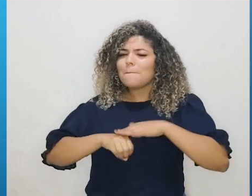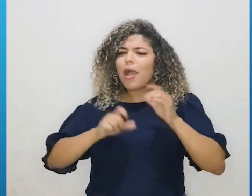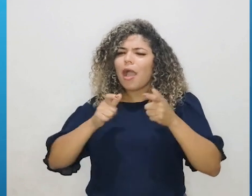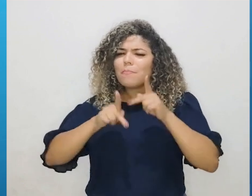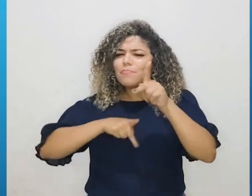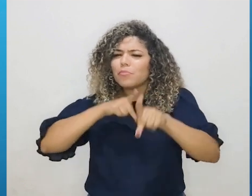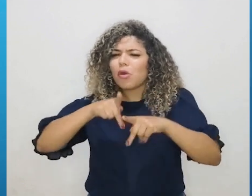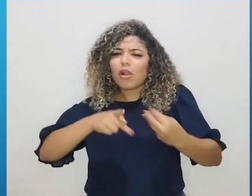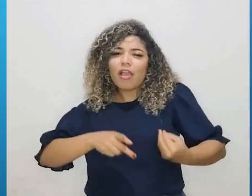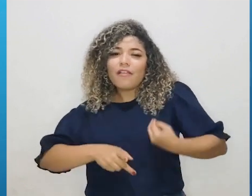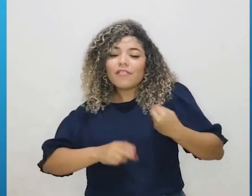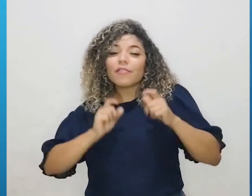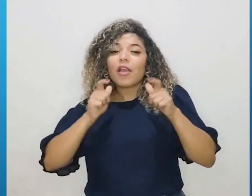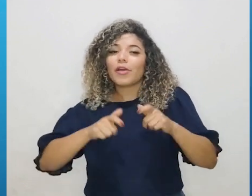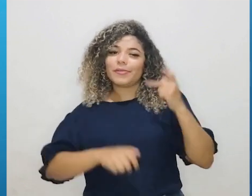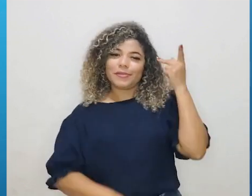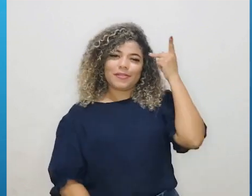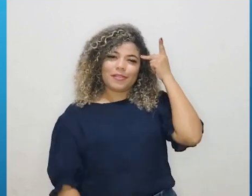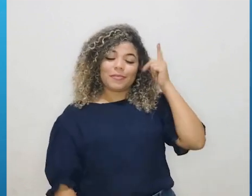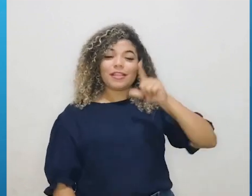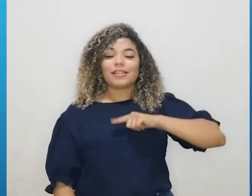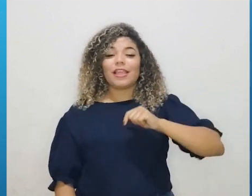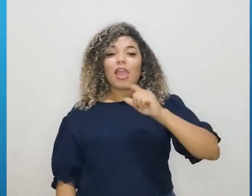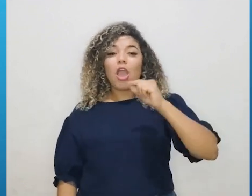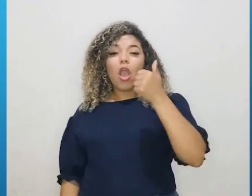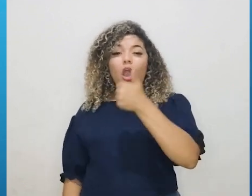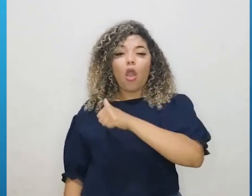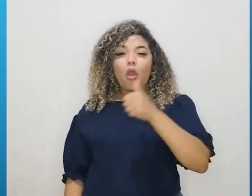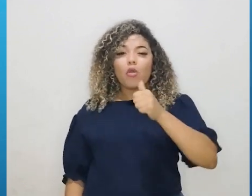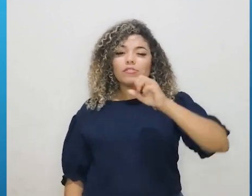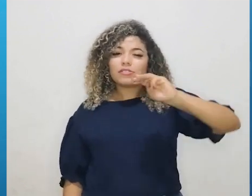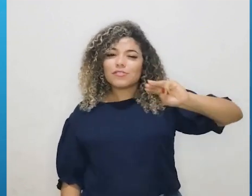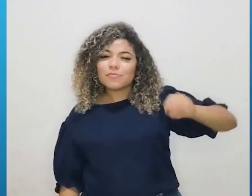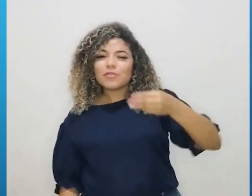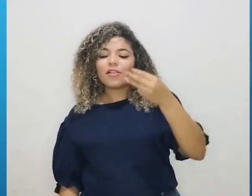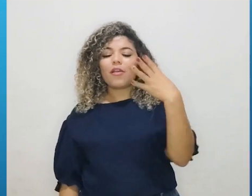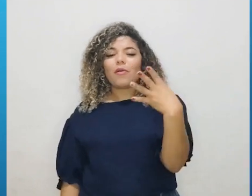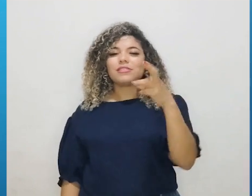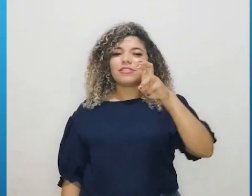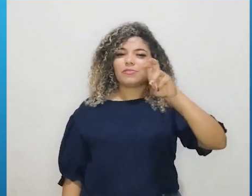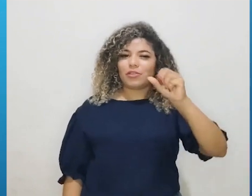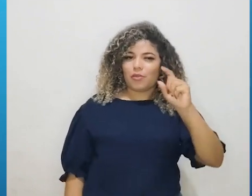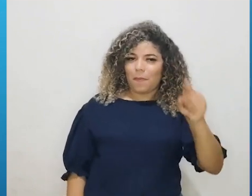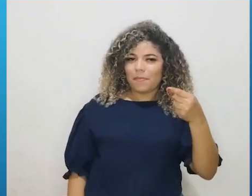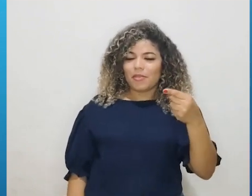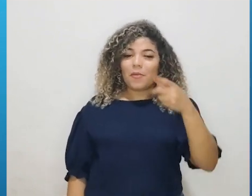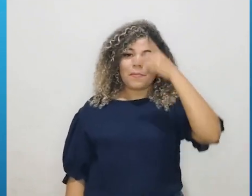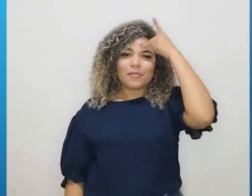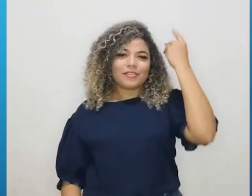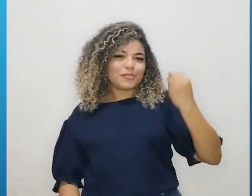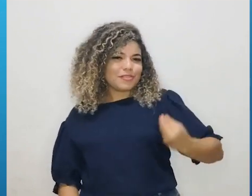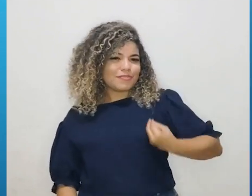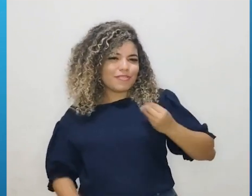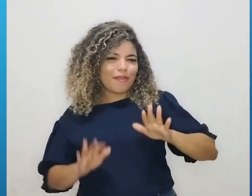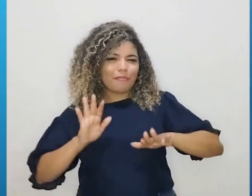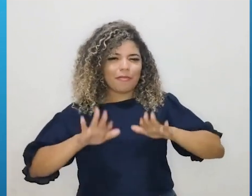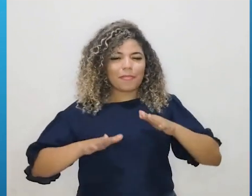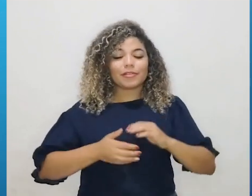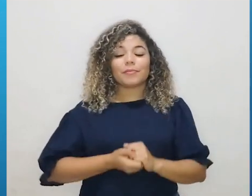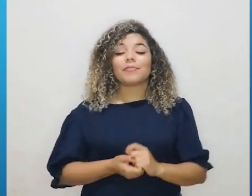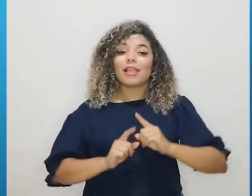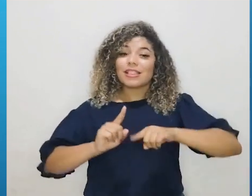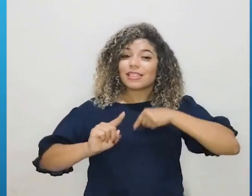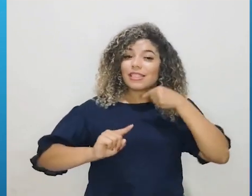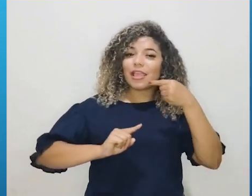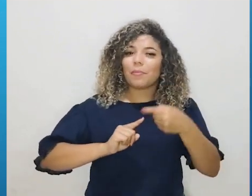país, São Paulo, tem 11.451.245 habitantes. Na sequência